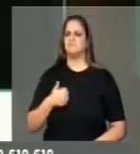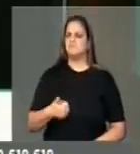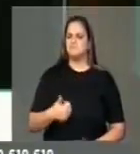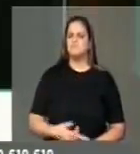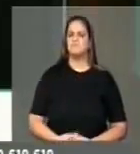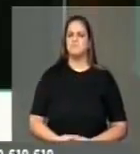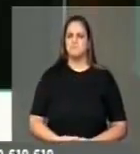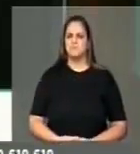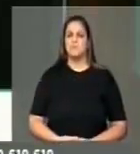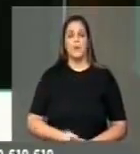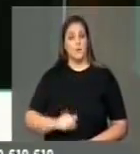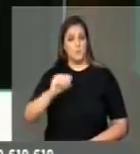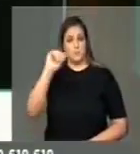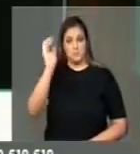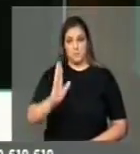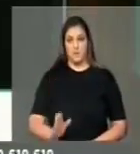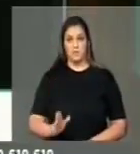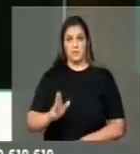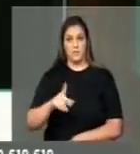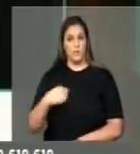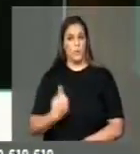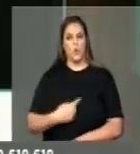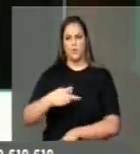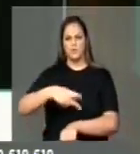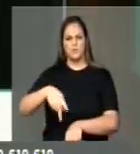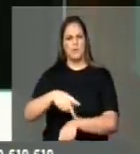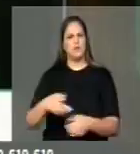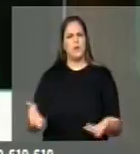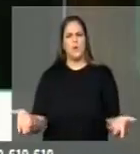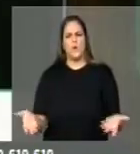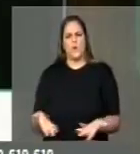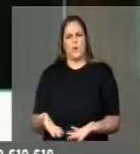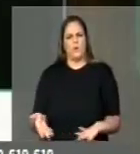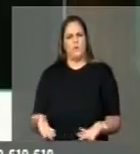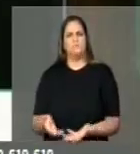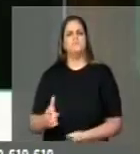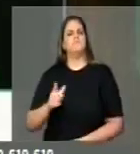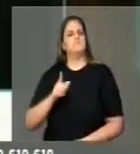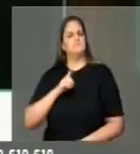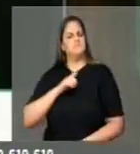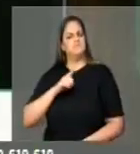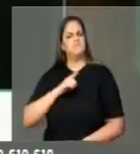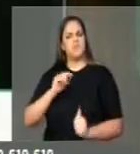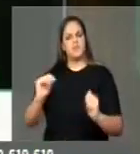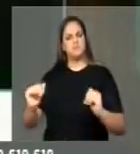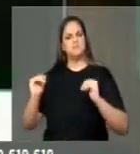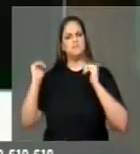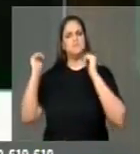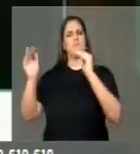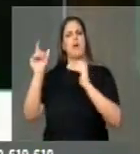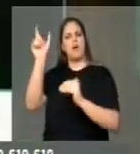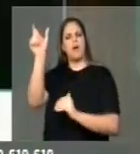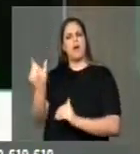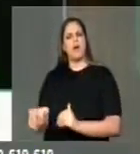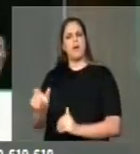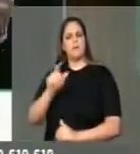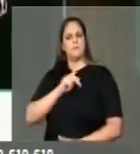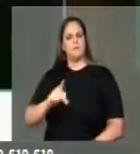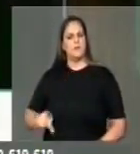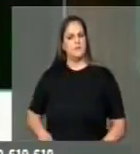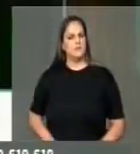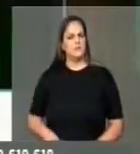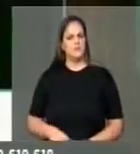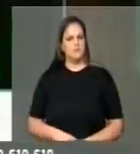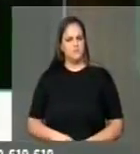hoje, tem um presidente à altura do povo brasileiro. Um